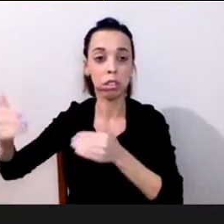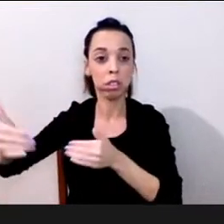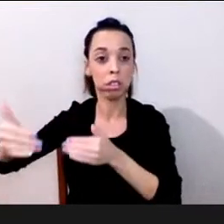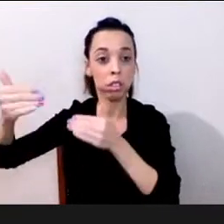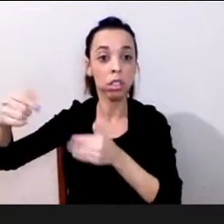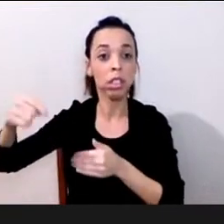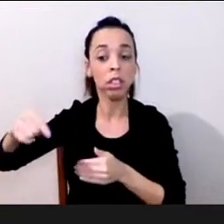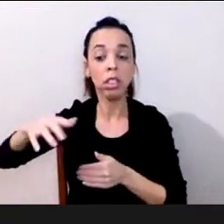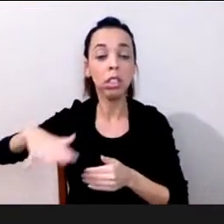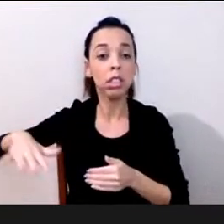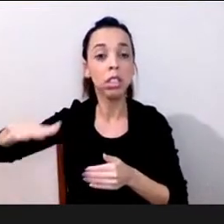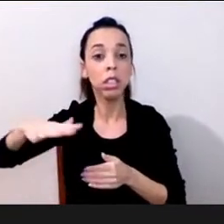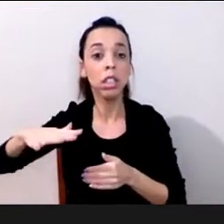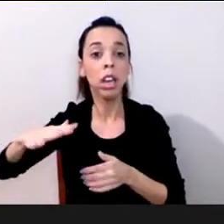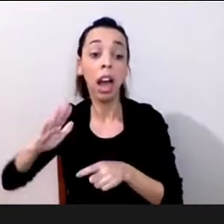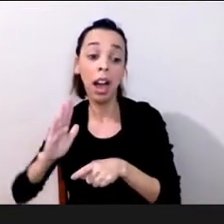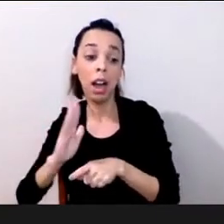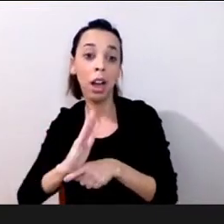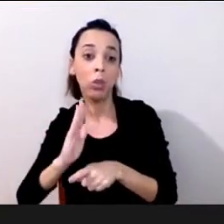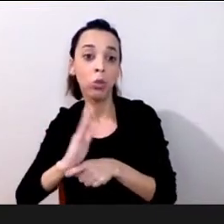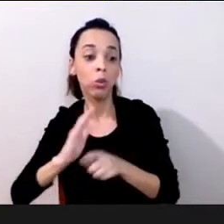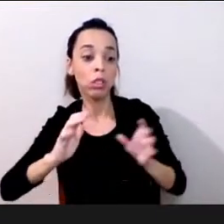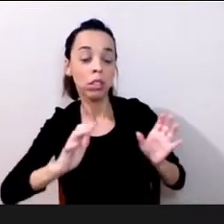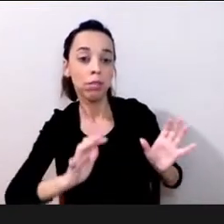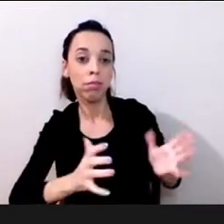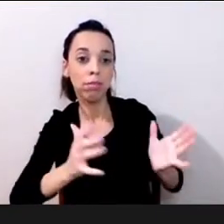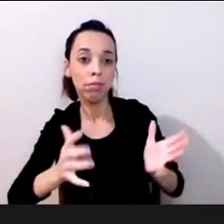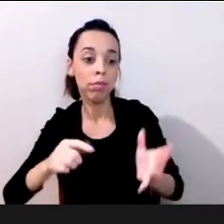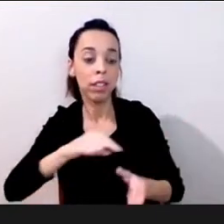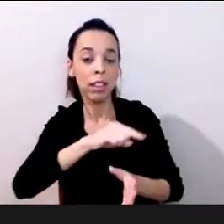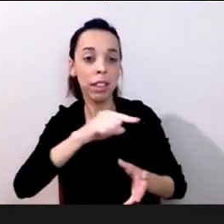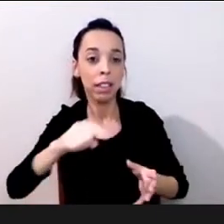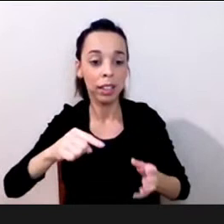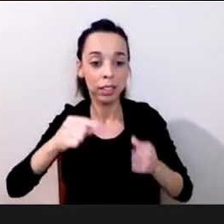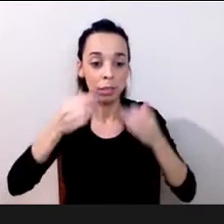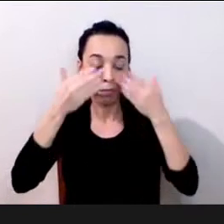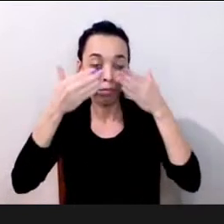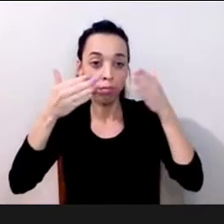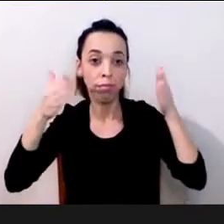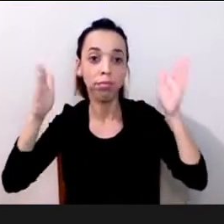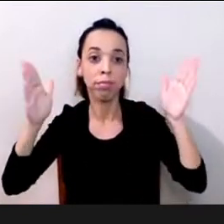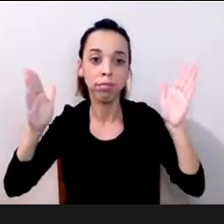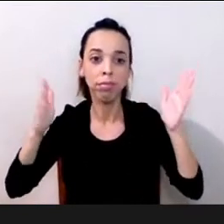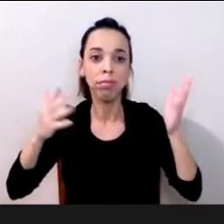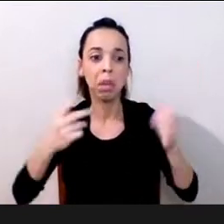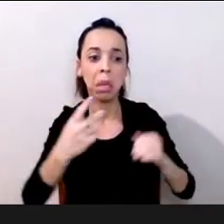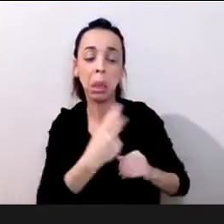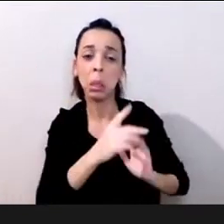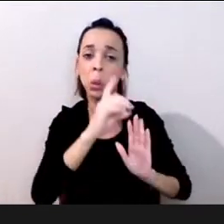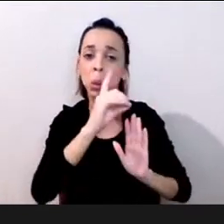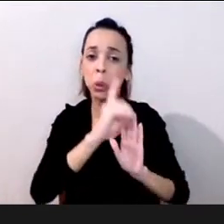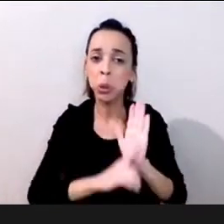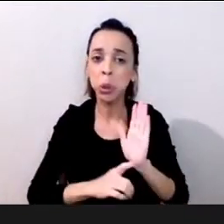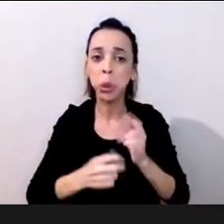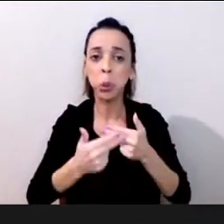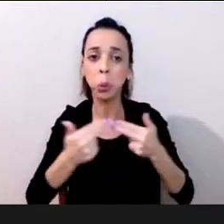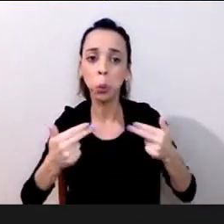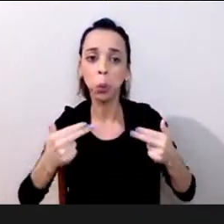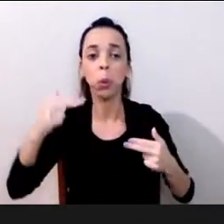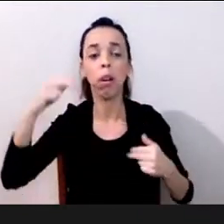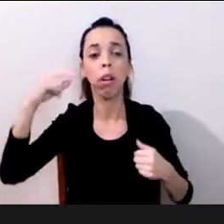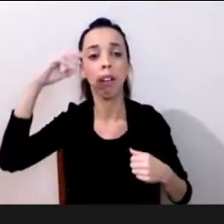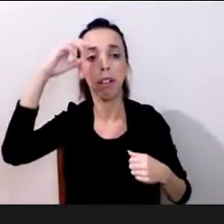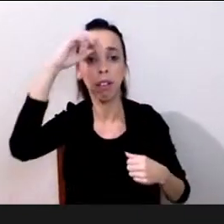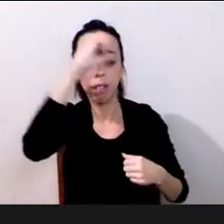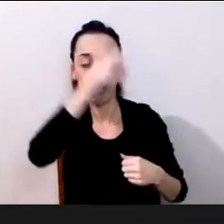a transformação desse mundo para um olhar de garantia de direitos mesmo e que não seja totalmente só